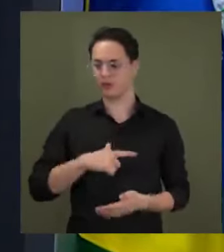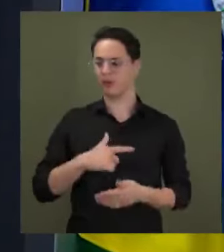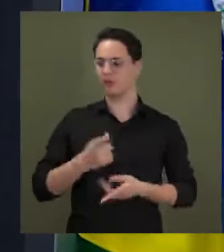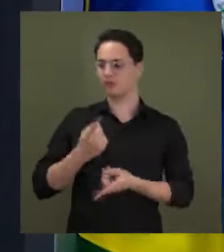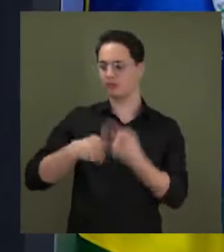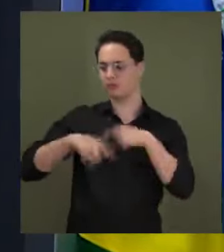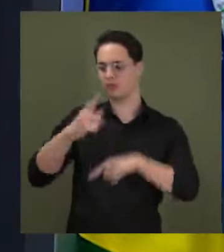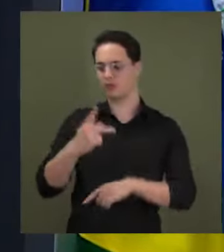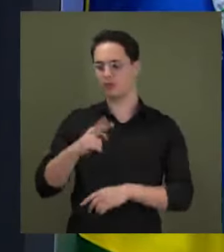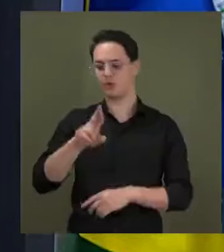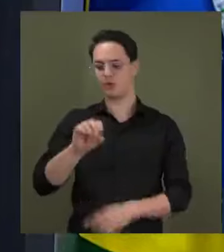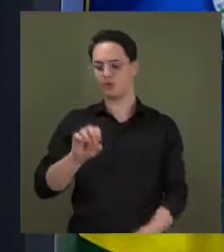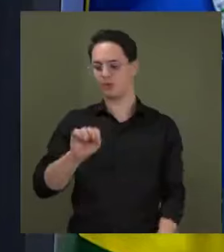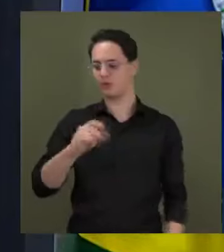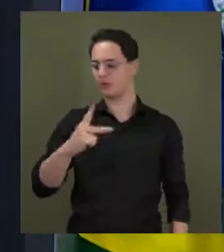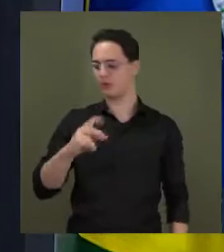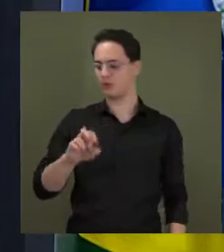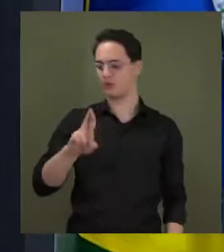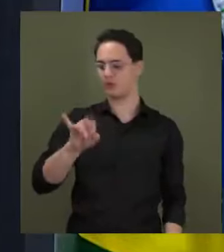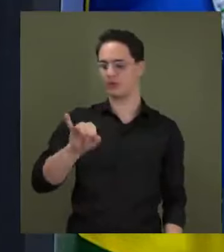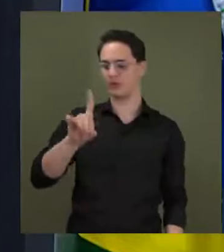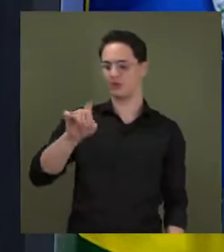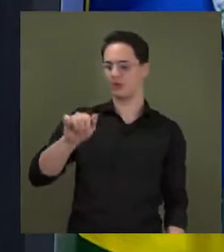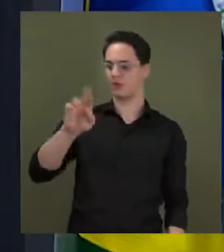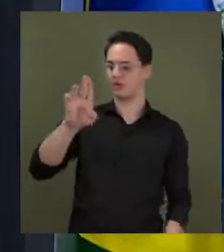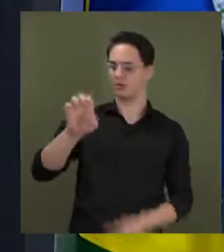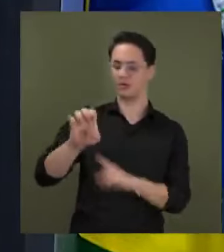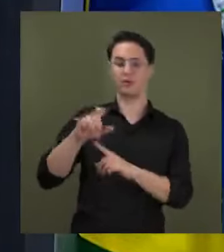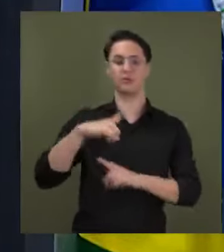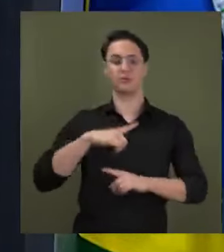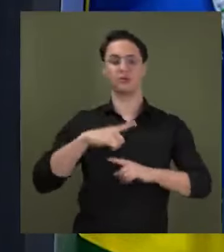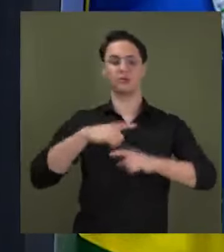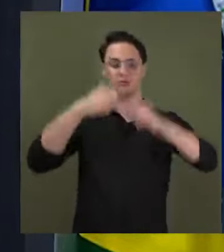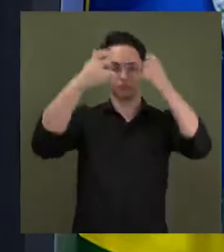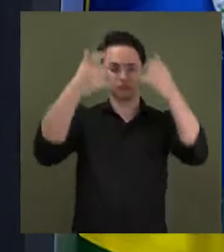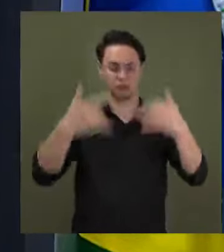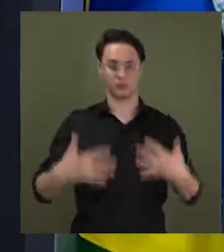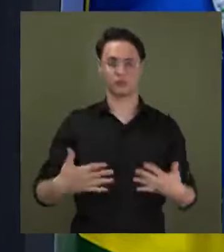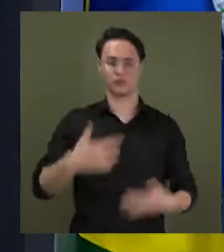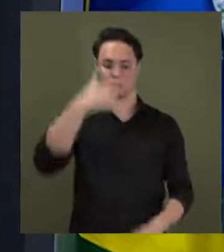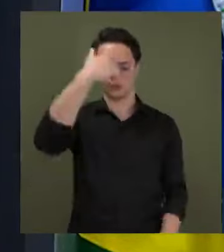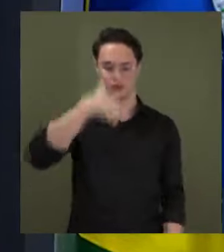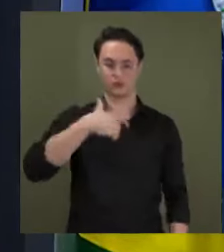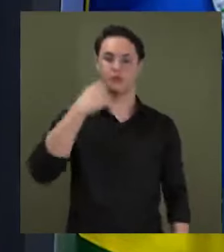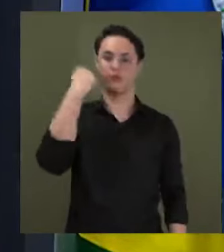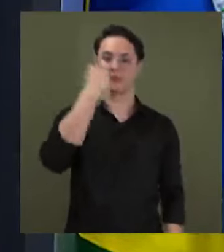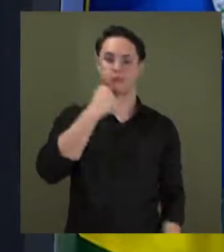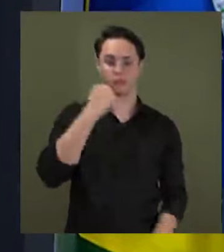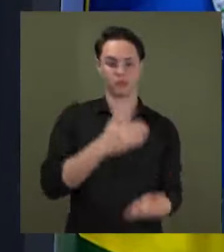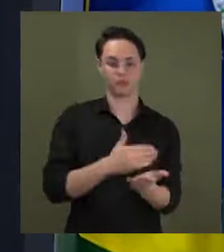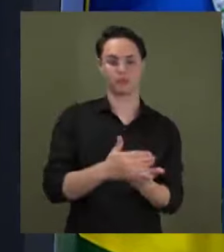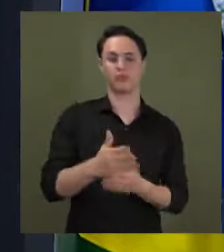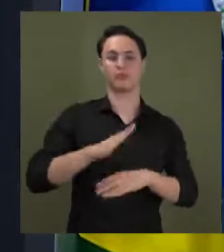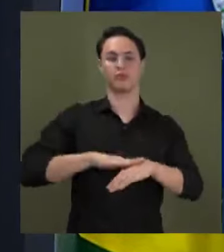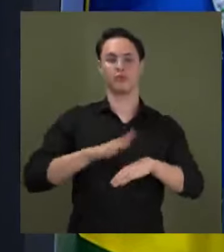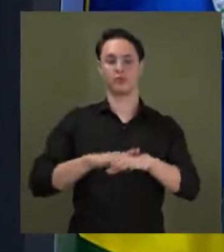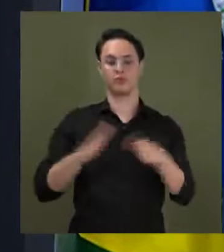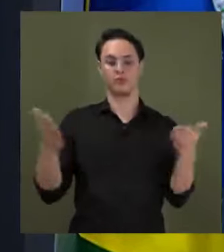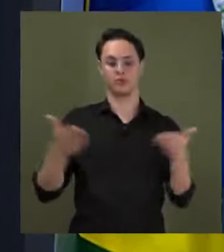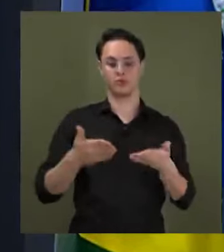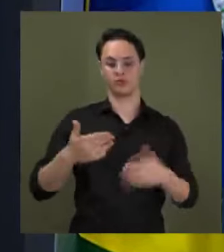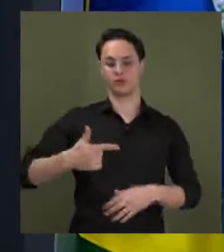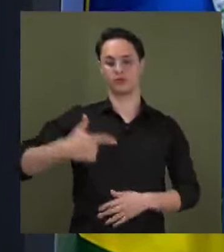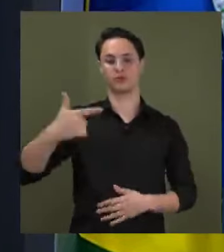tocantinenses, eu quero fazer um depoimento. Eu sou senadora, estou iniciando o meu mandato como senadora no meu segundo ano,